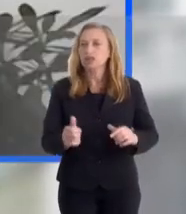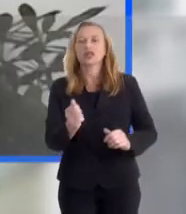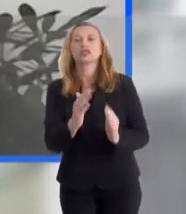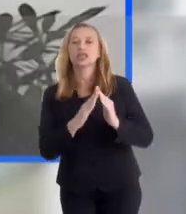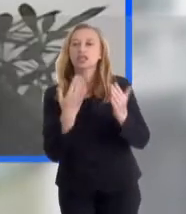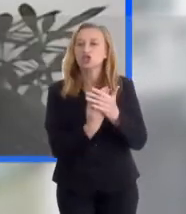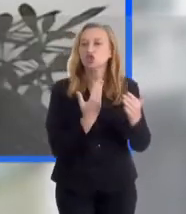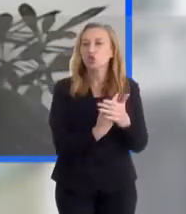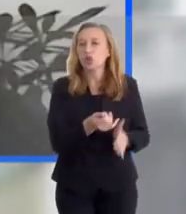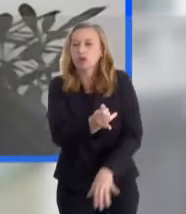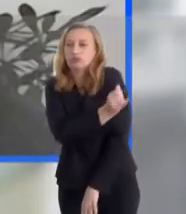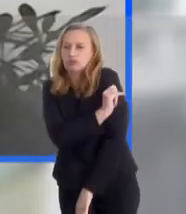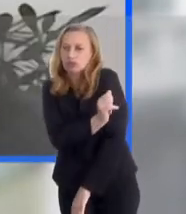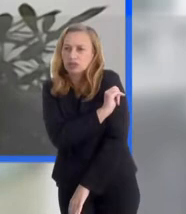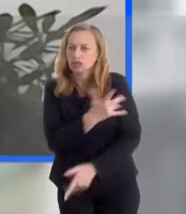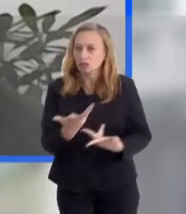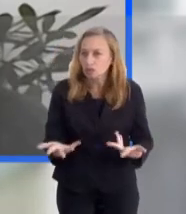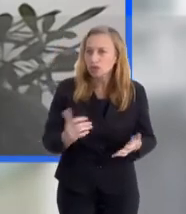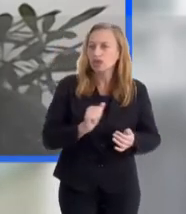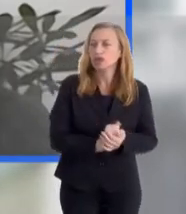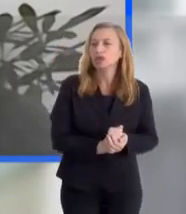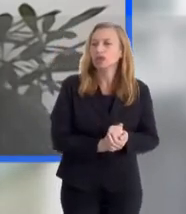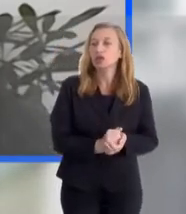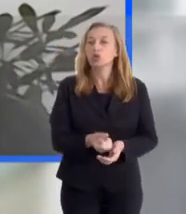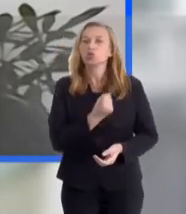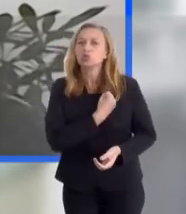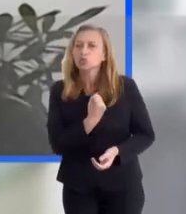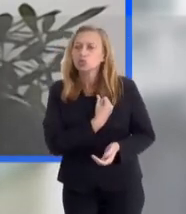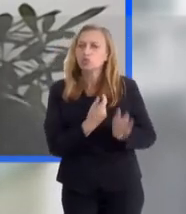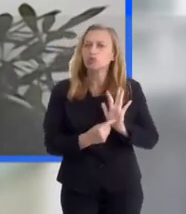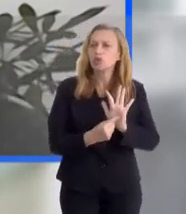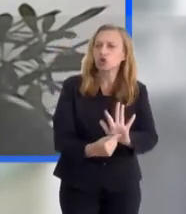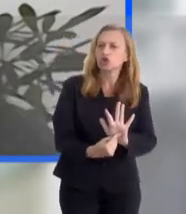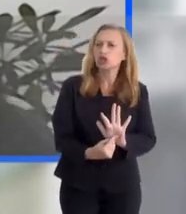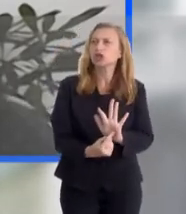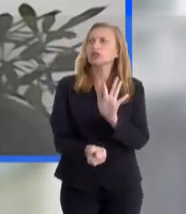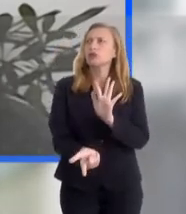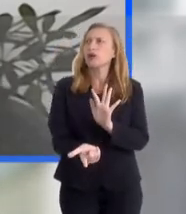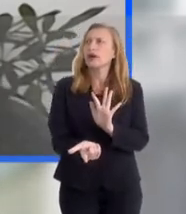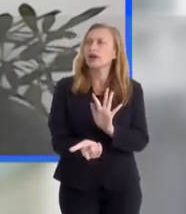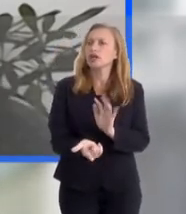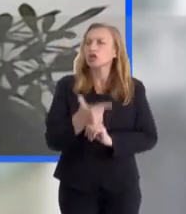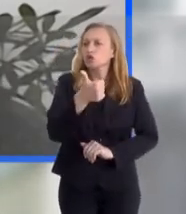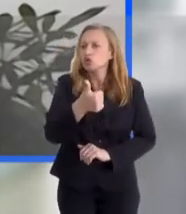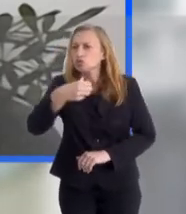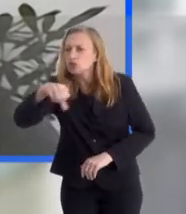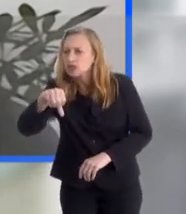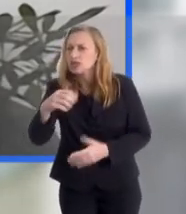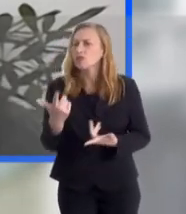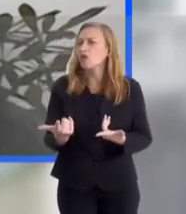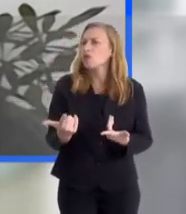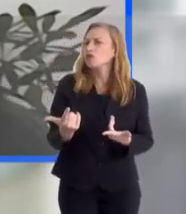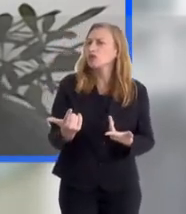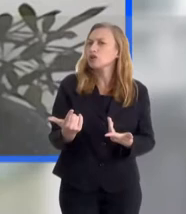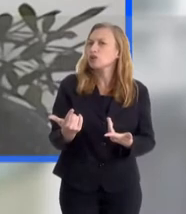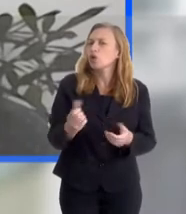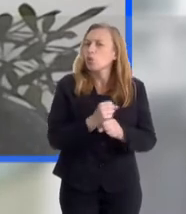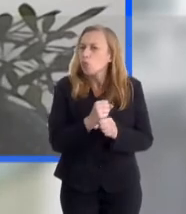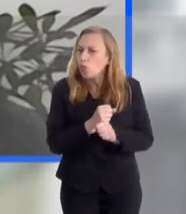Então, esses foram os nossos objetivos. A gente calculou com dados de 2019,